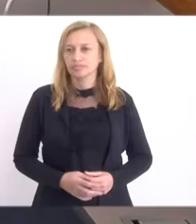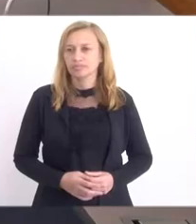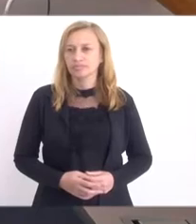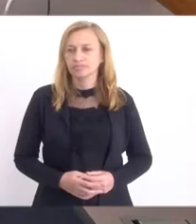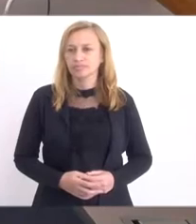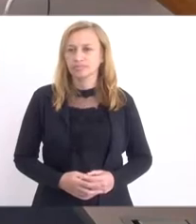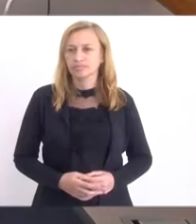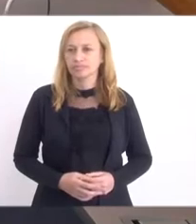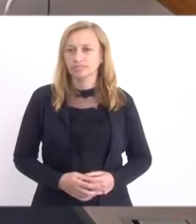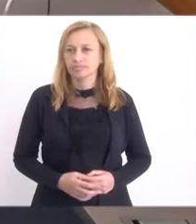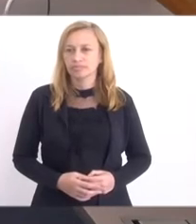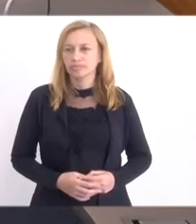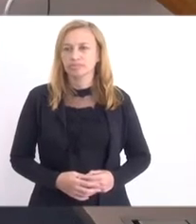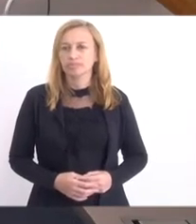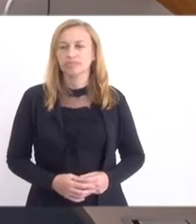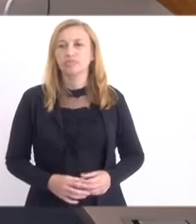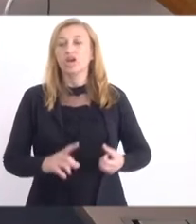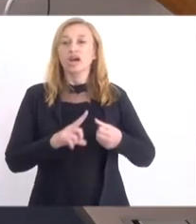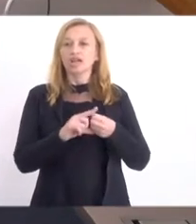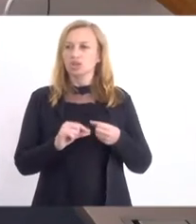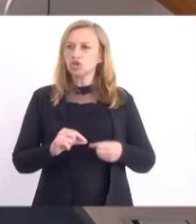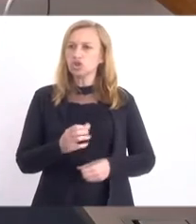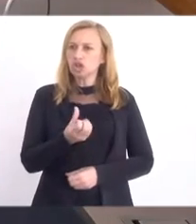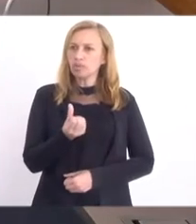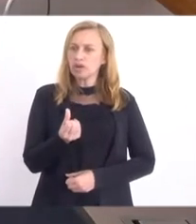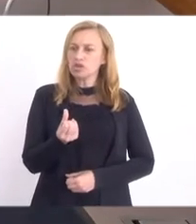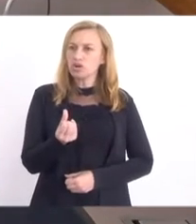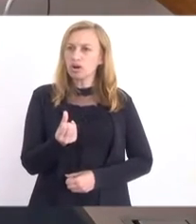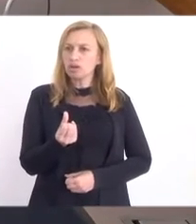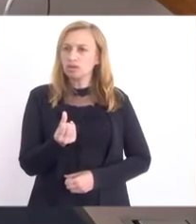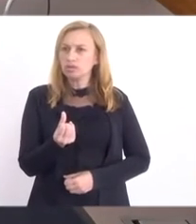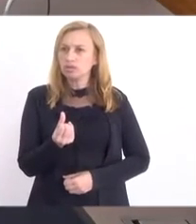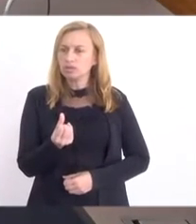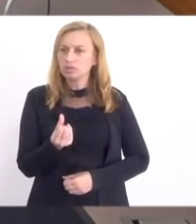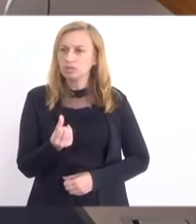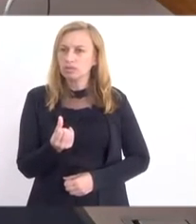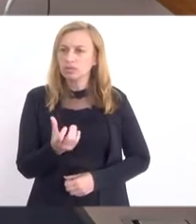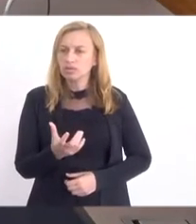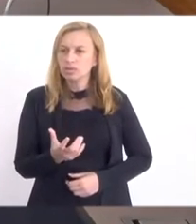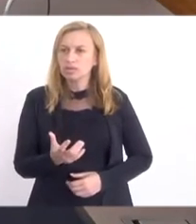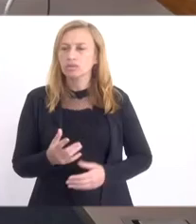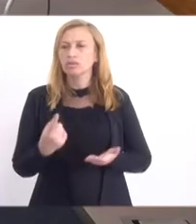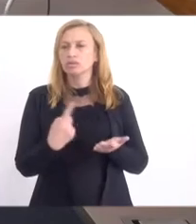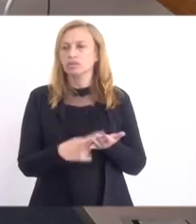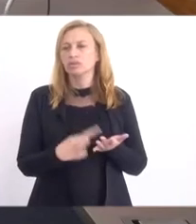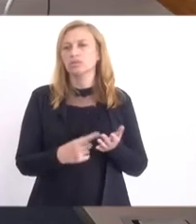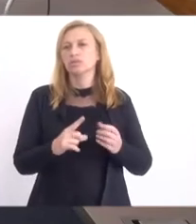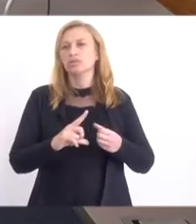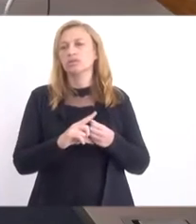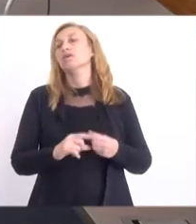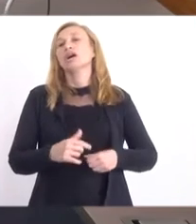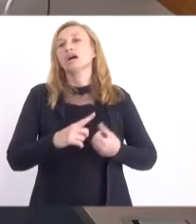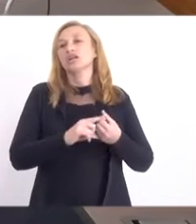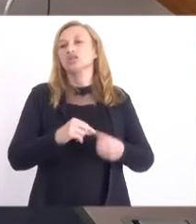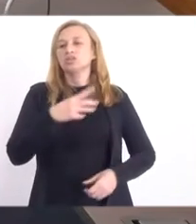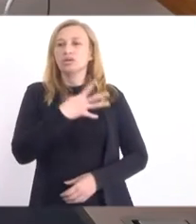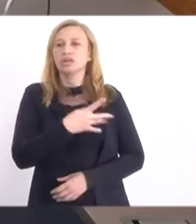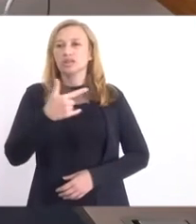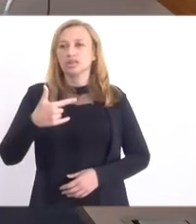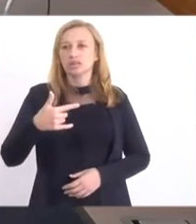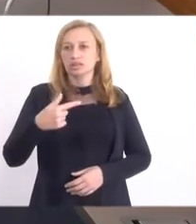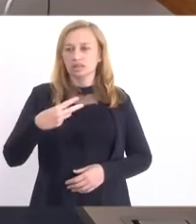Então, nos termos do artigo 6º do artigo da minha diretora, número 651 do M20, combinado com o parágrafo 2º do artigo 43 do Regimento